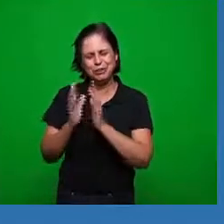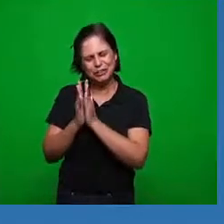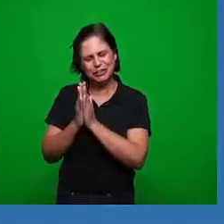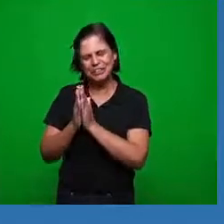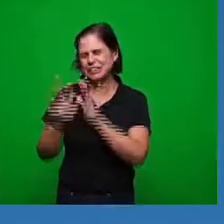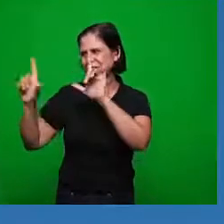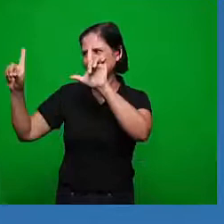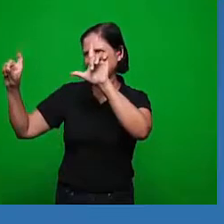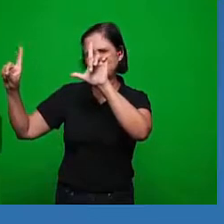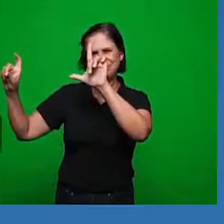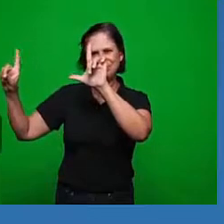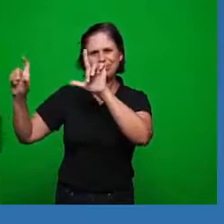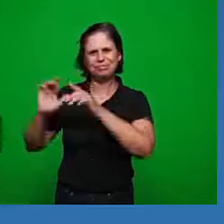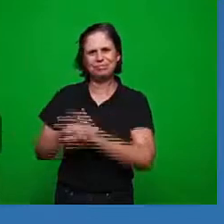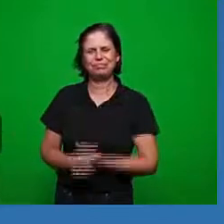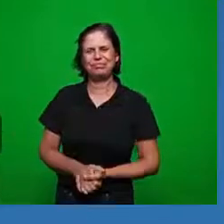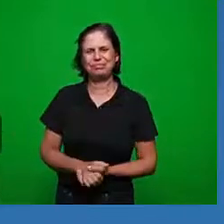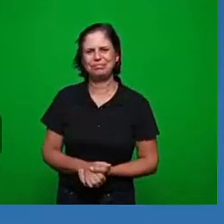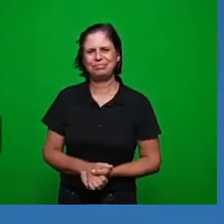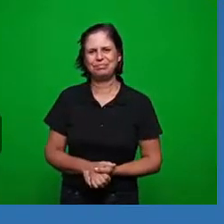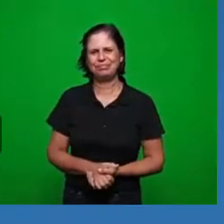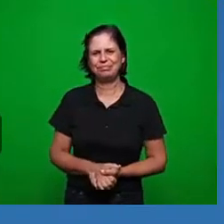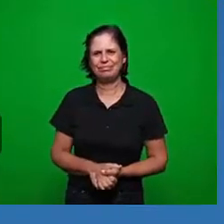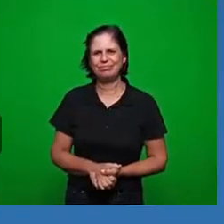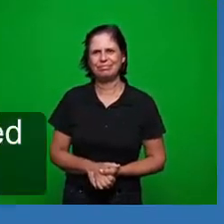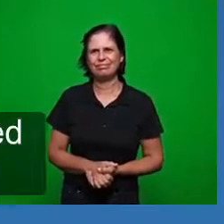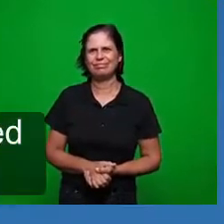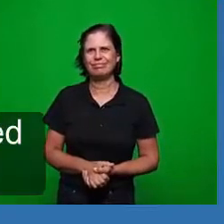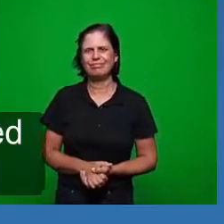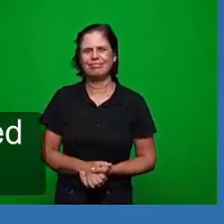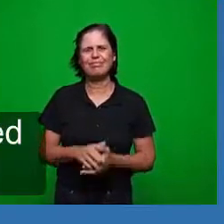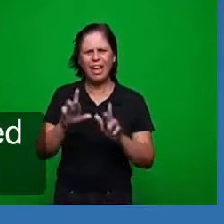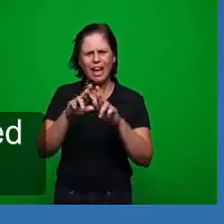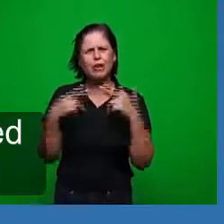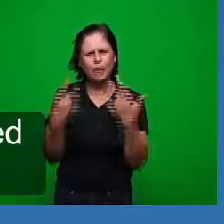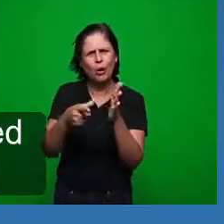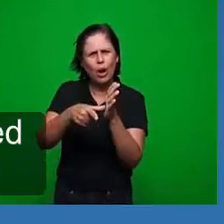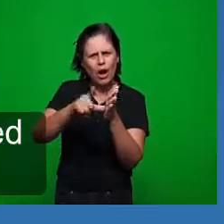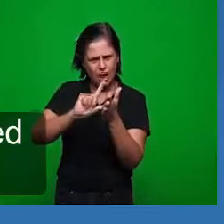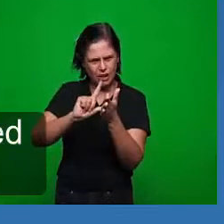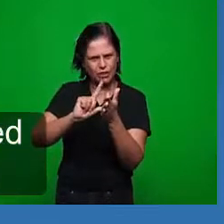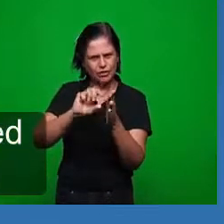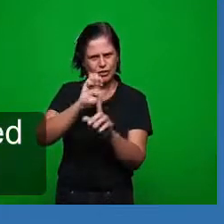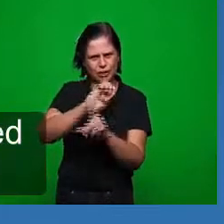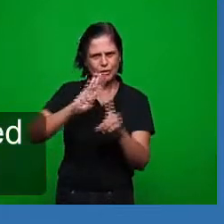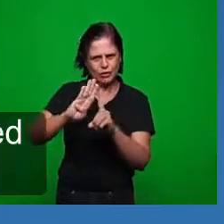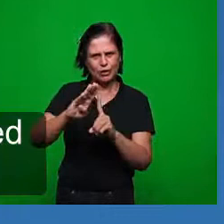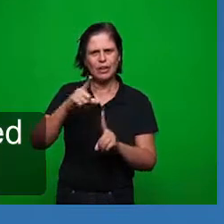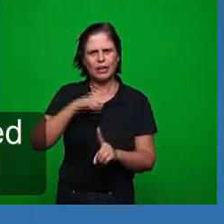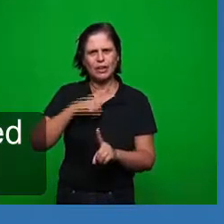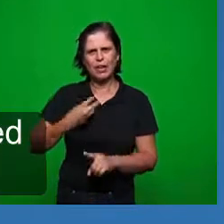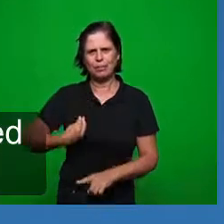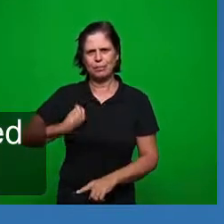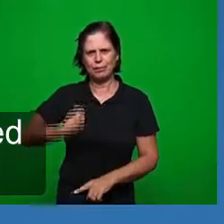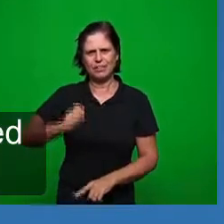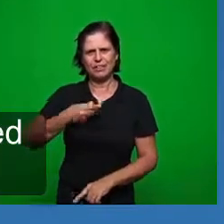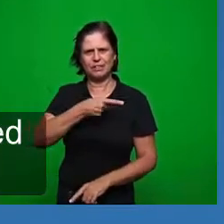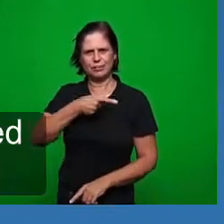alguns outros essa é a nossa reunião temos a presença aqui do irmão pastor